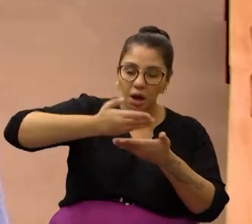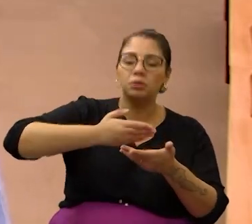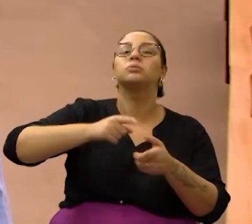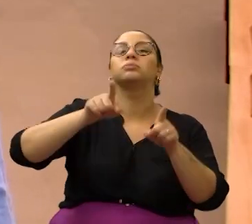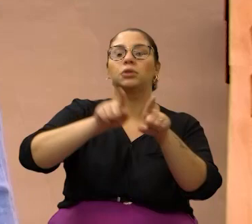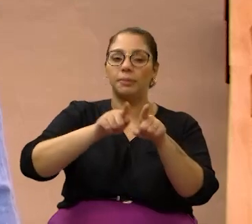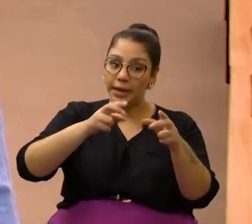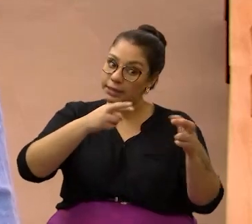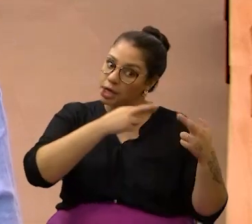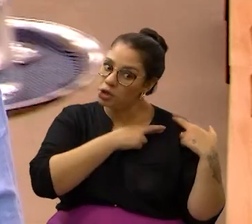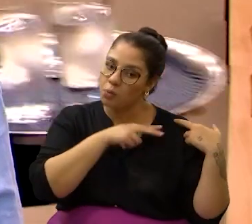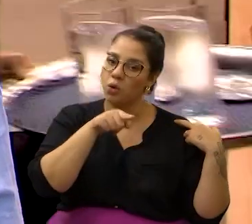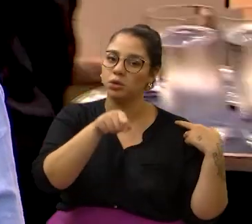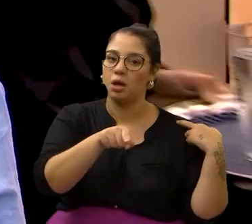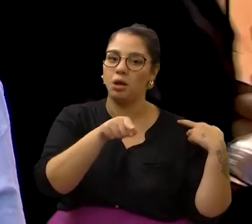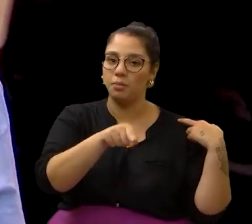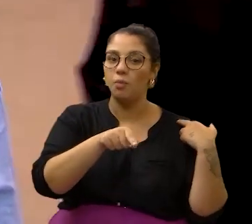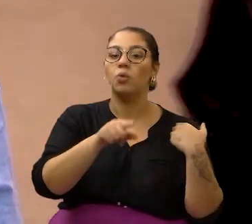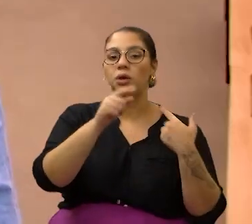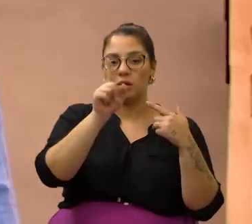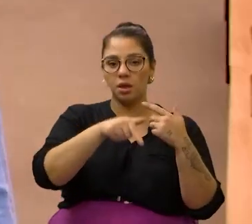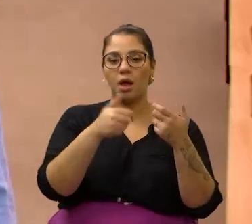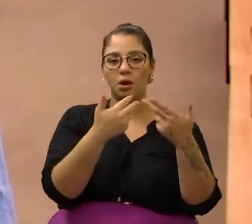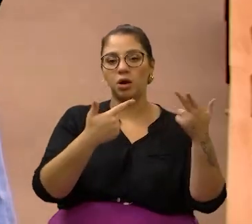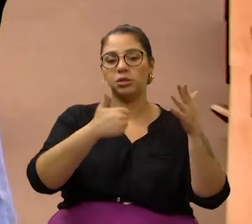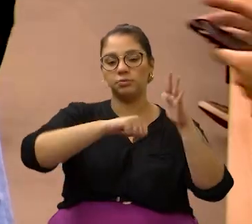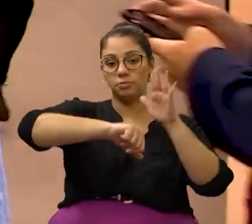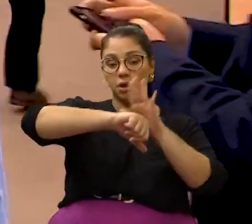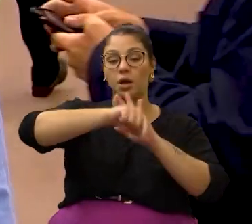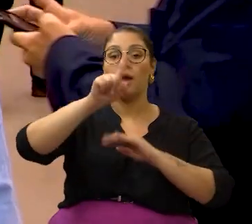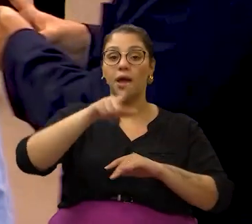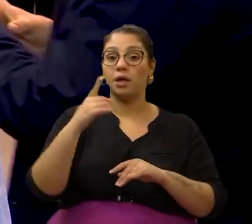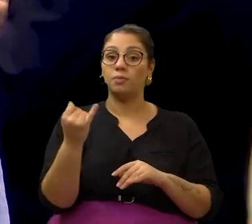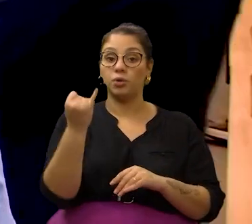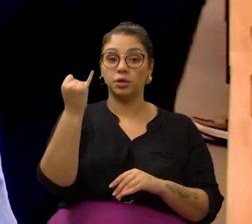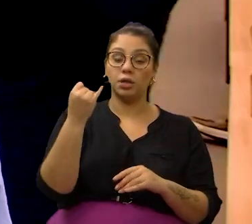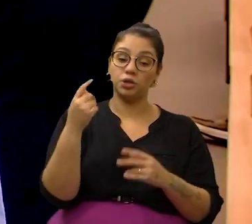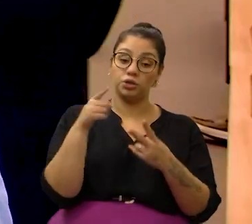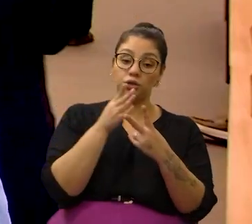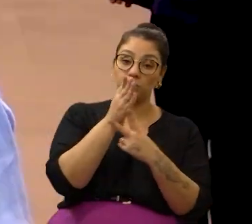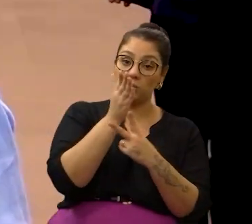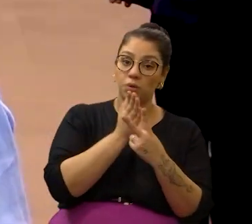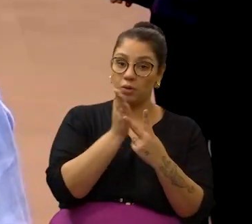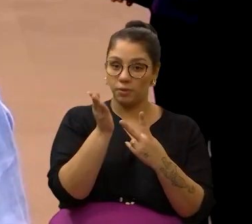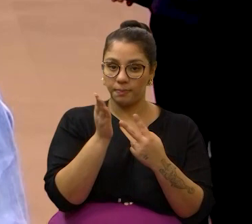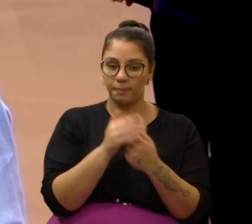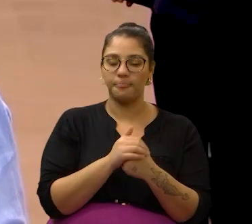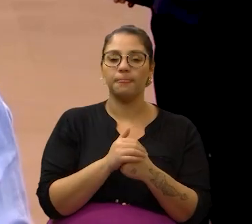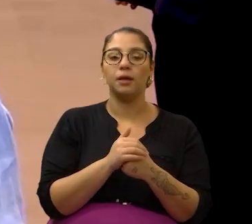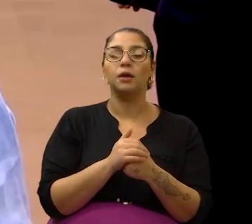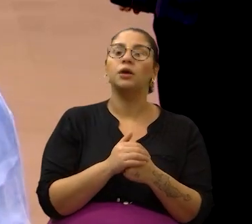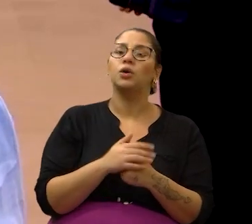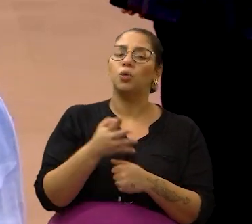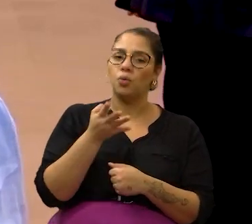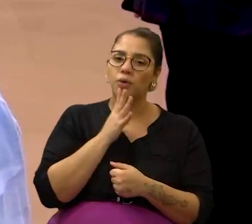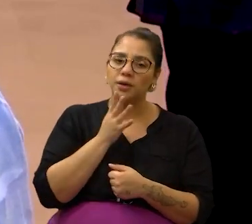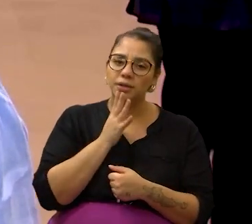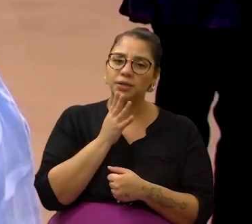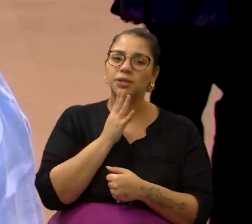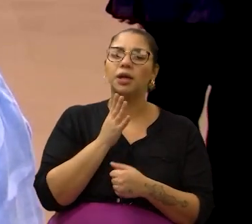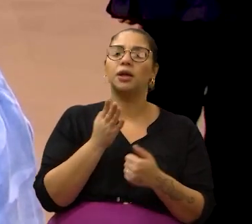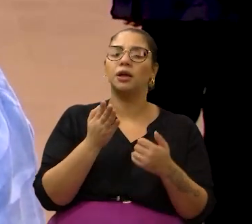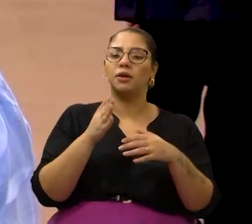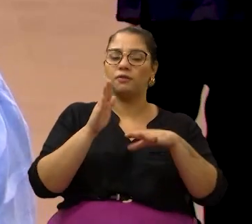maus tratos, responda também por esse ato criminoso. Então, é importante essas duas frentes. Eles precisam conhecer, né,